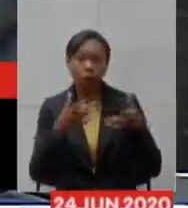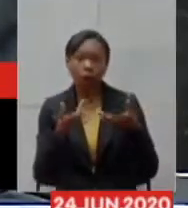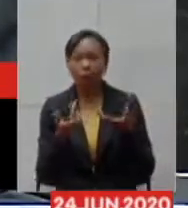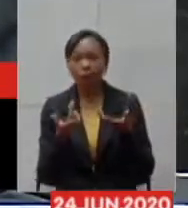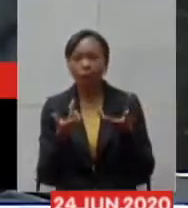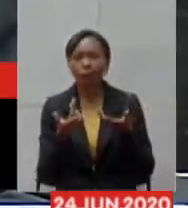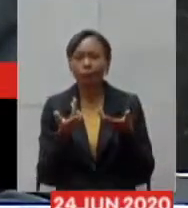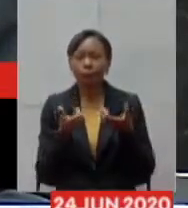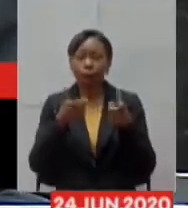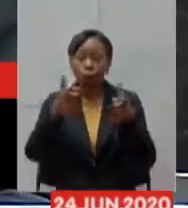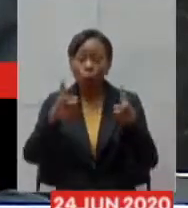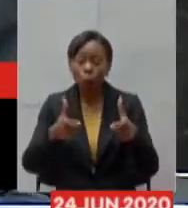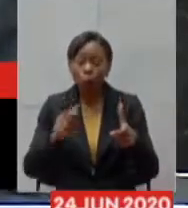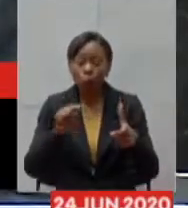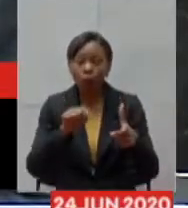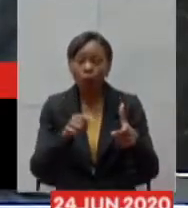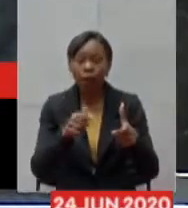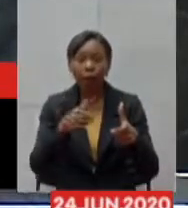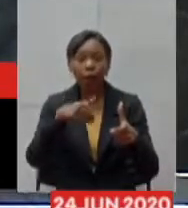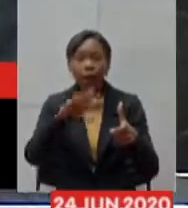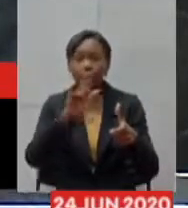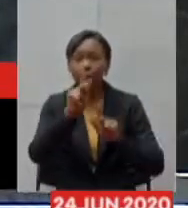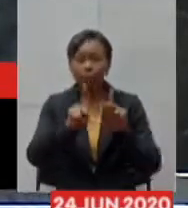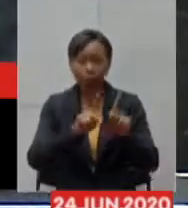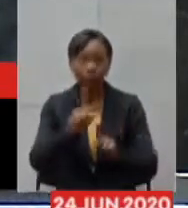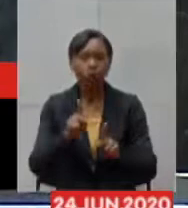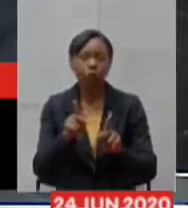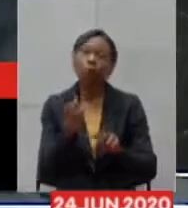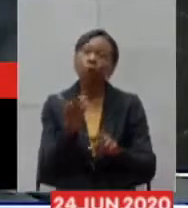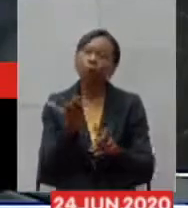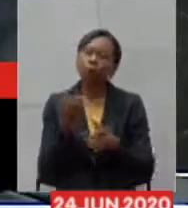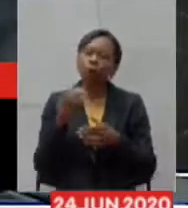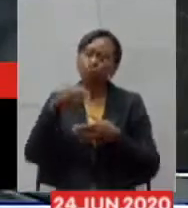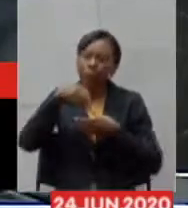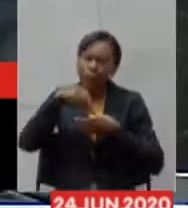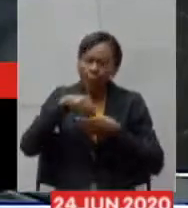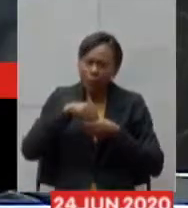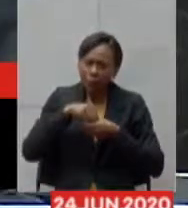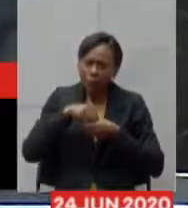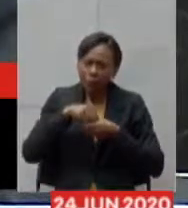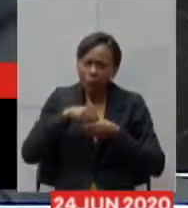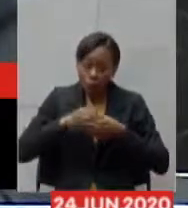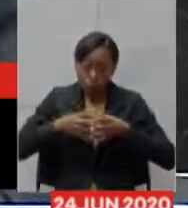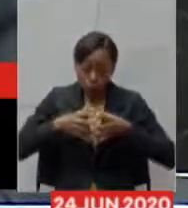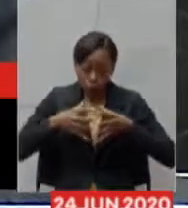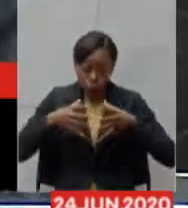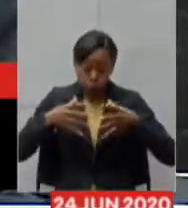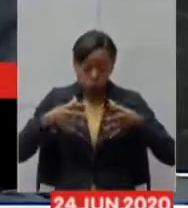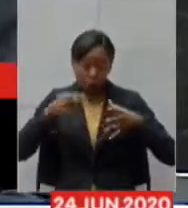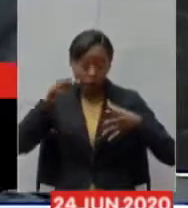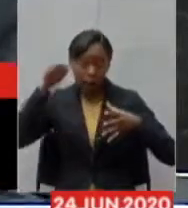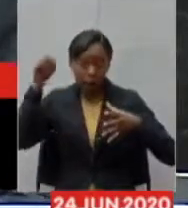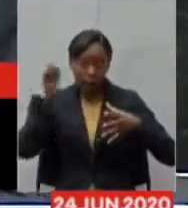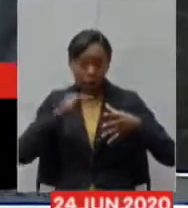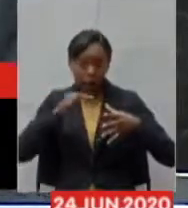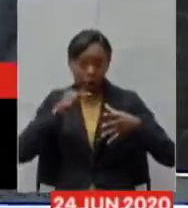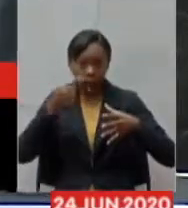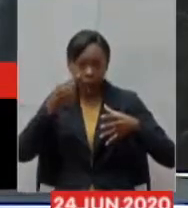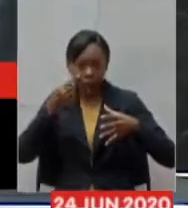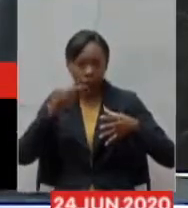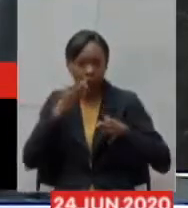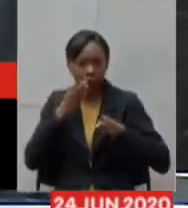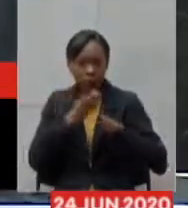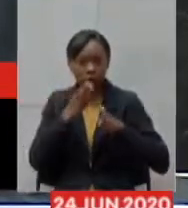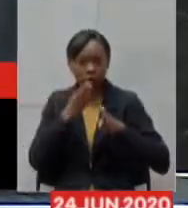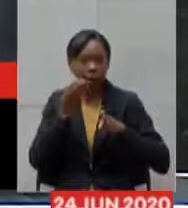permanência qual que é a diferença é que quando esse surto está dentro e restrito a esse ambiente nós isolamos o ambiente testamos